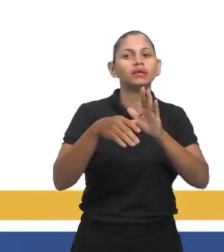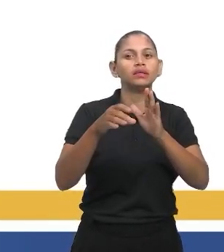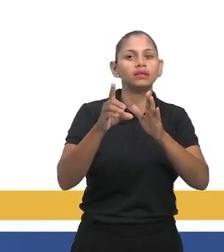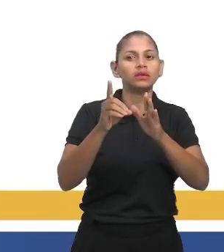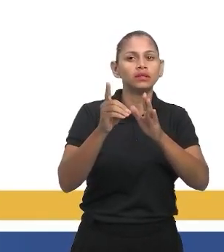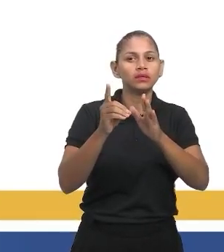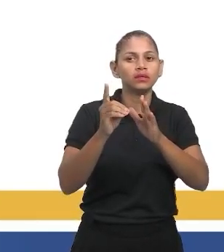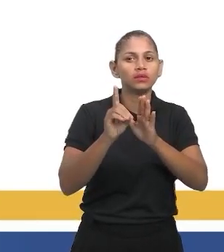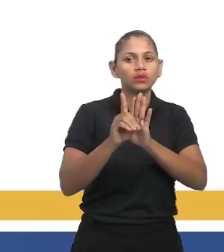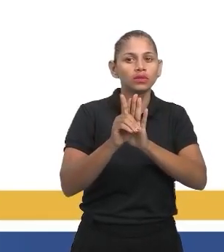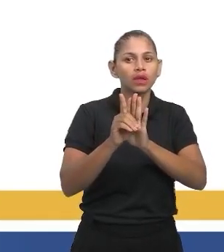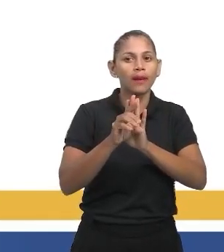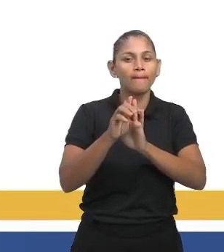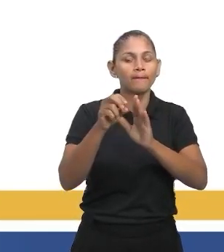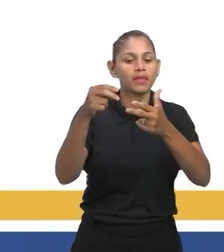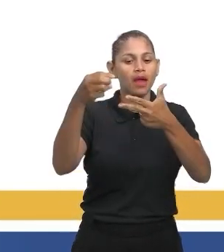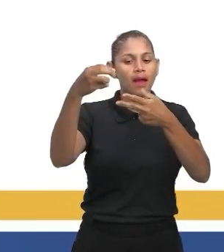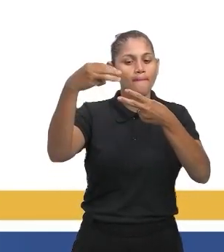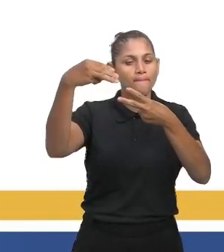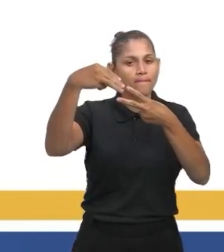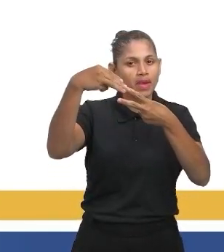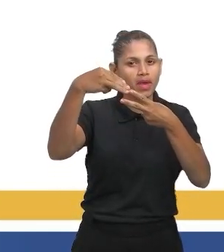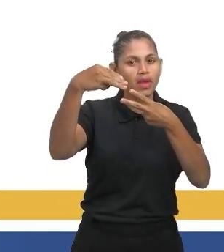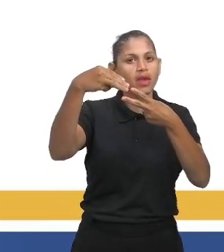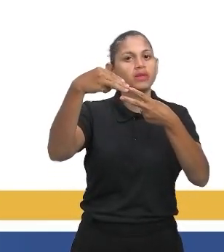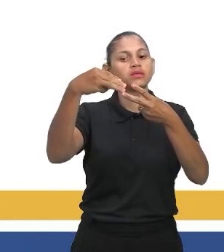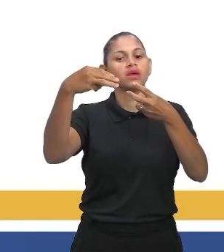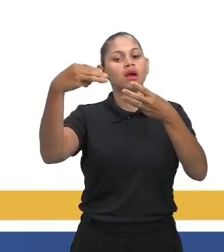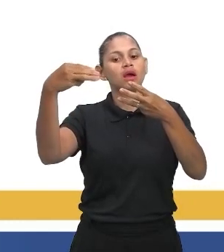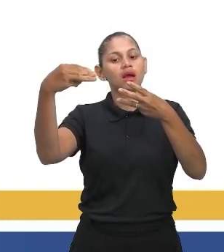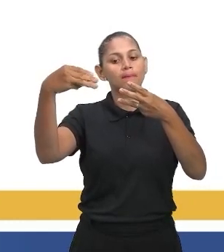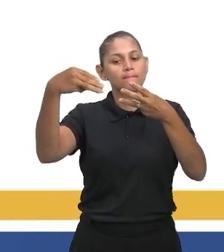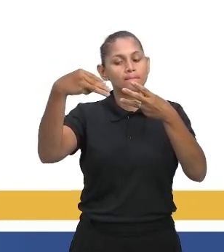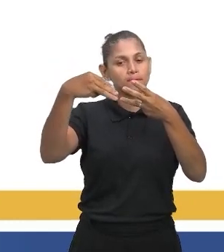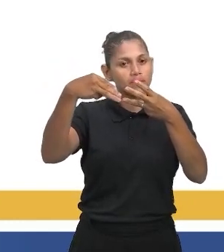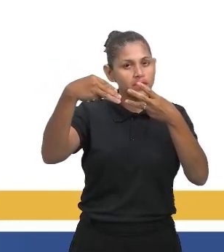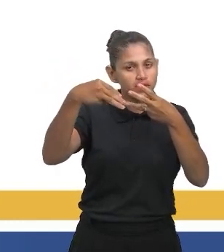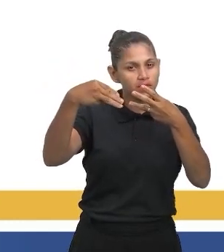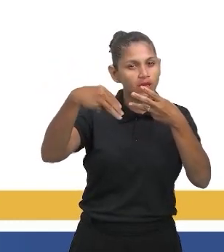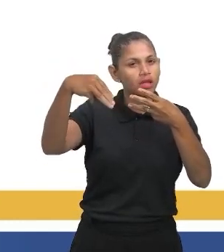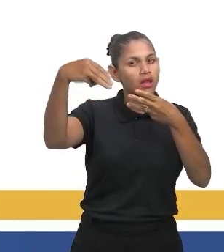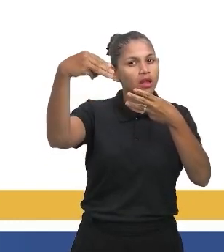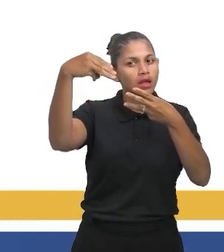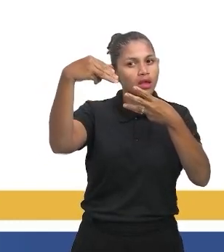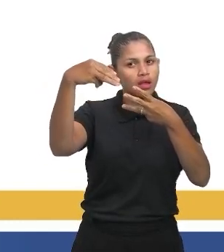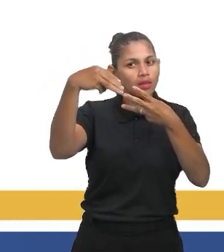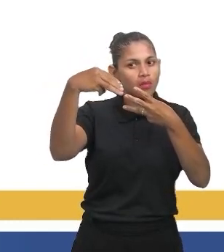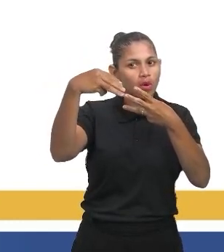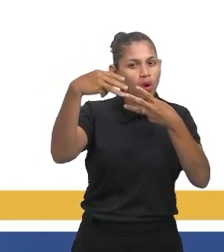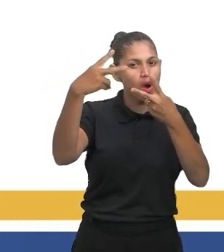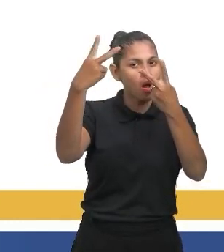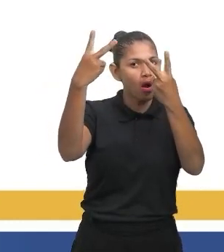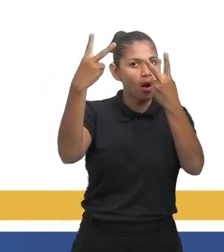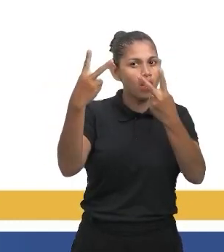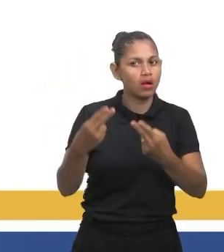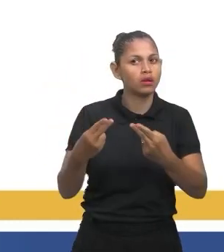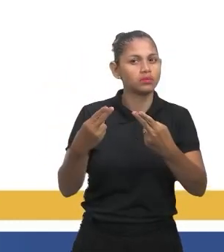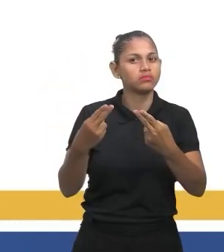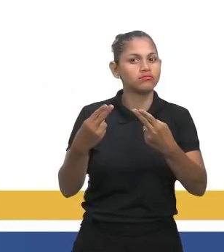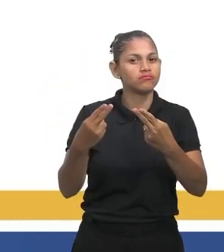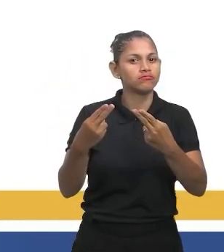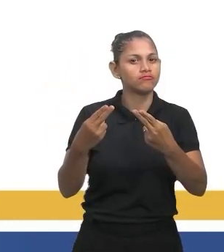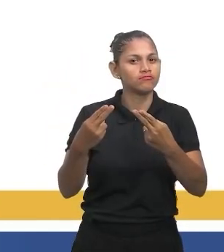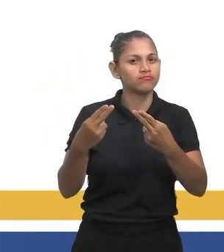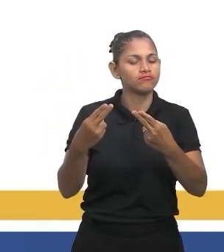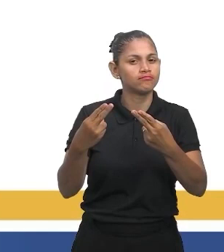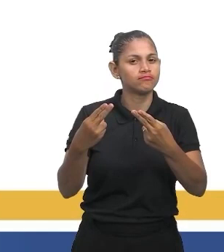mediana e a moda são respectivamente iguais. Analisando aqui, precisa ler o texto? Não.